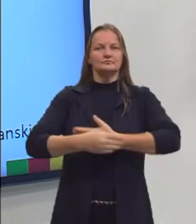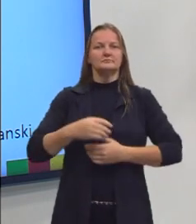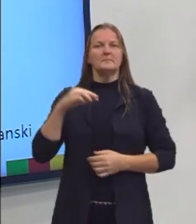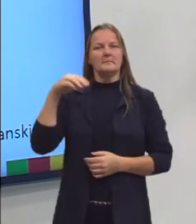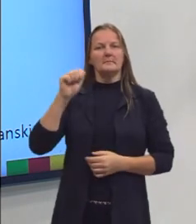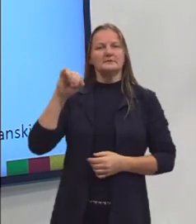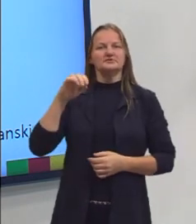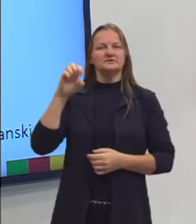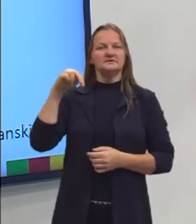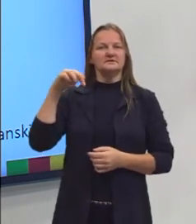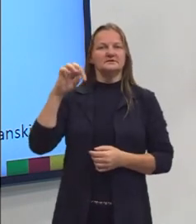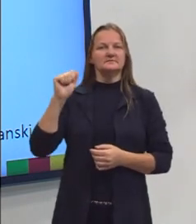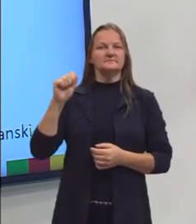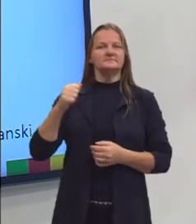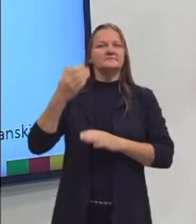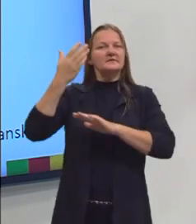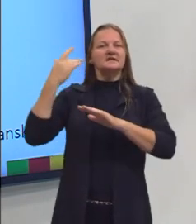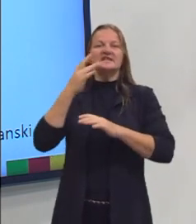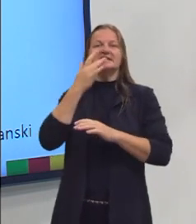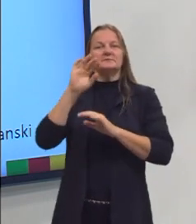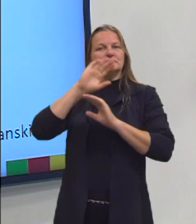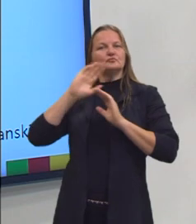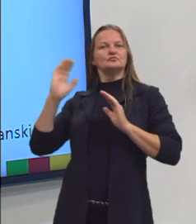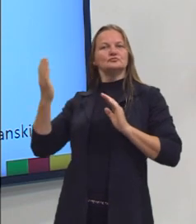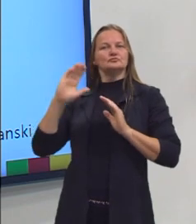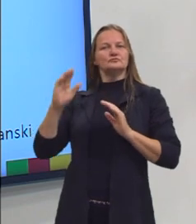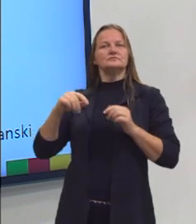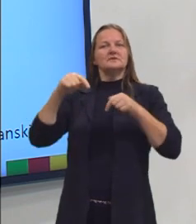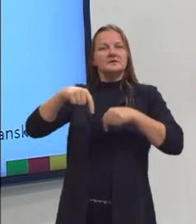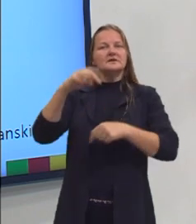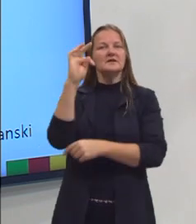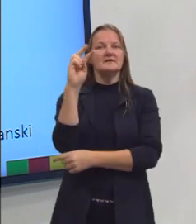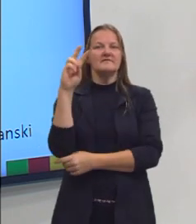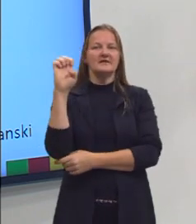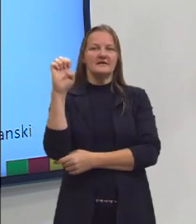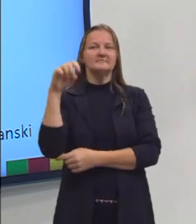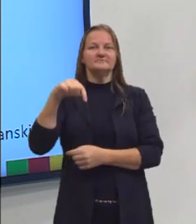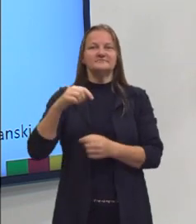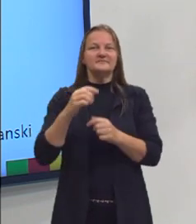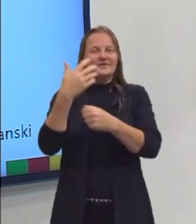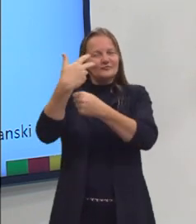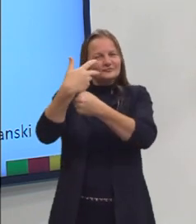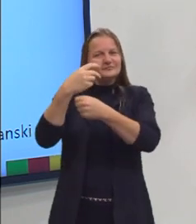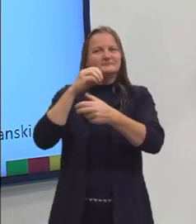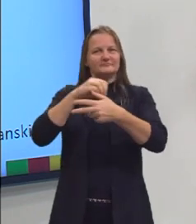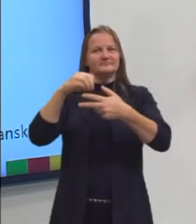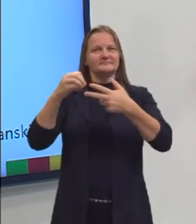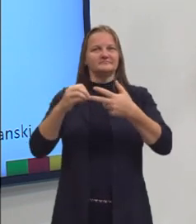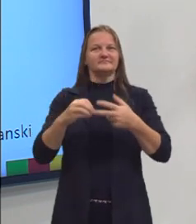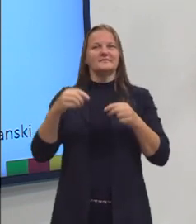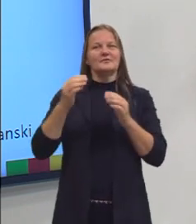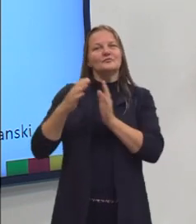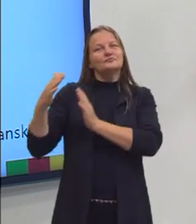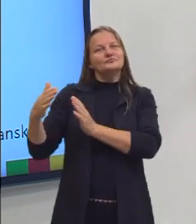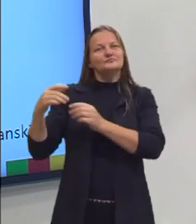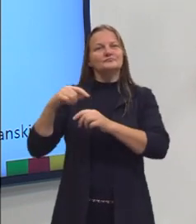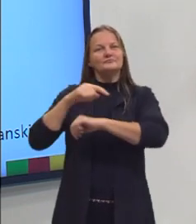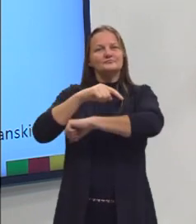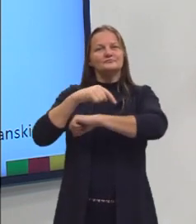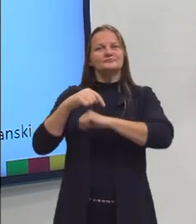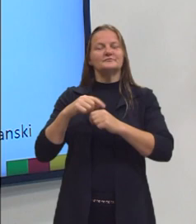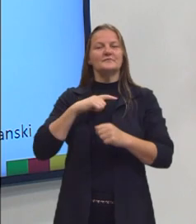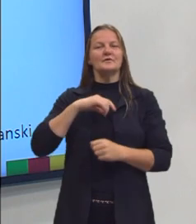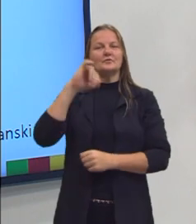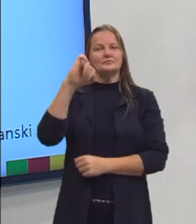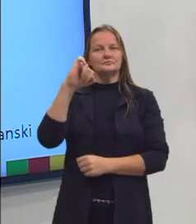e aqui atrás de mim um quadro branco no estúdio da TVE, onde a gente grava o Pré-Enem. E aqui do ladinho, no canto da tela,